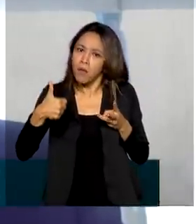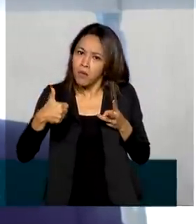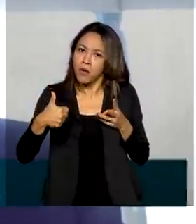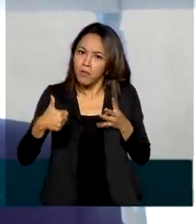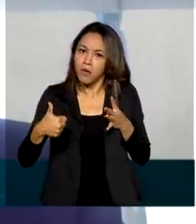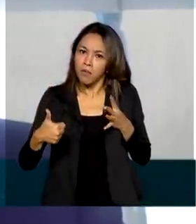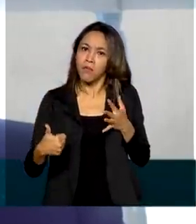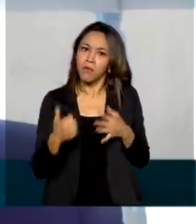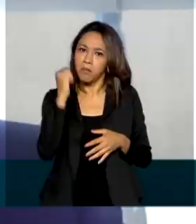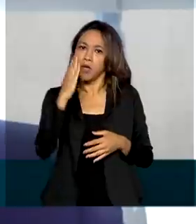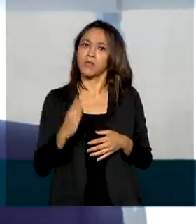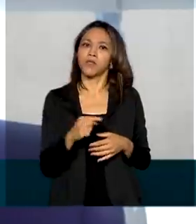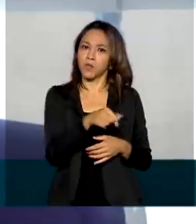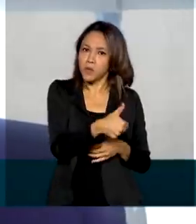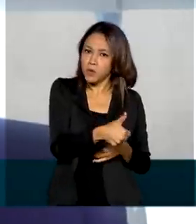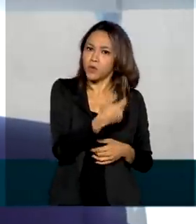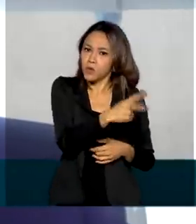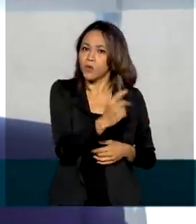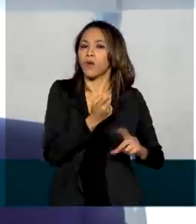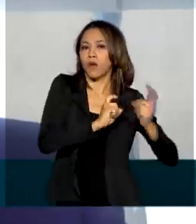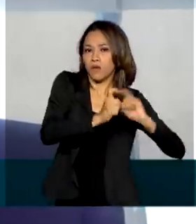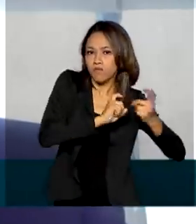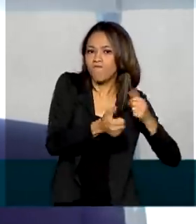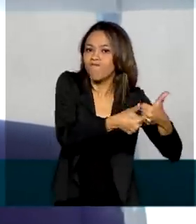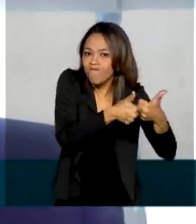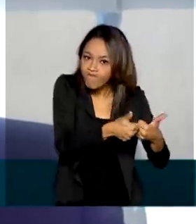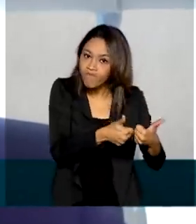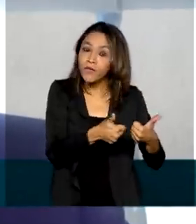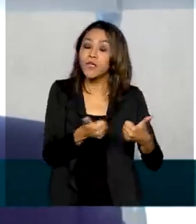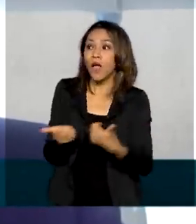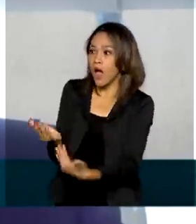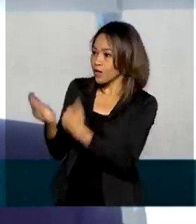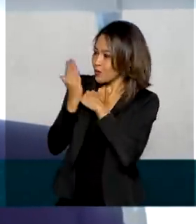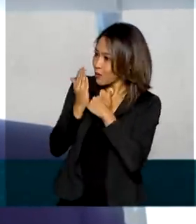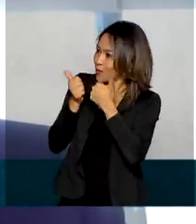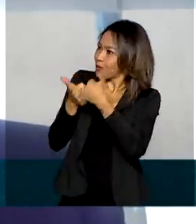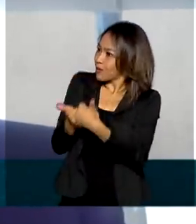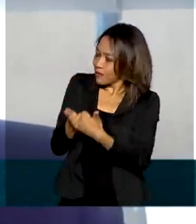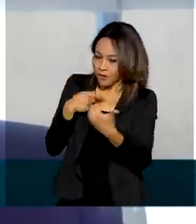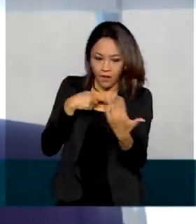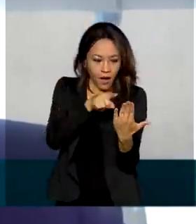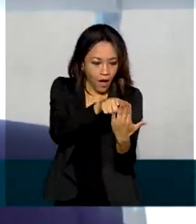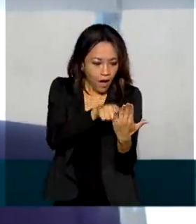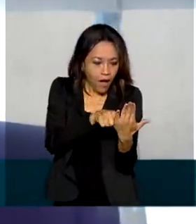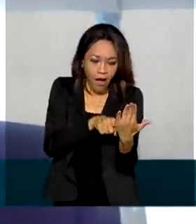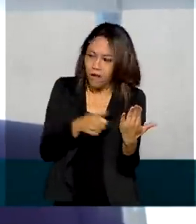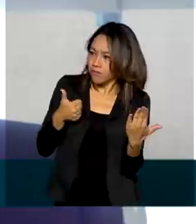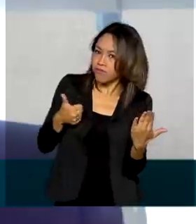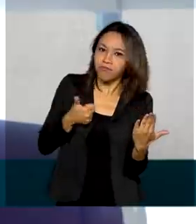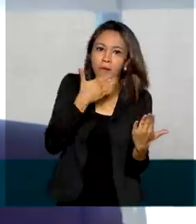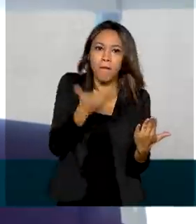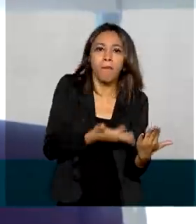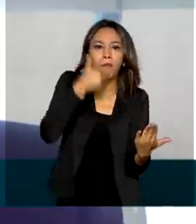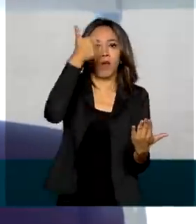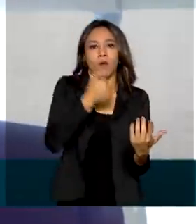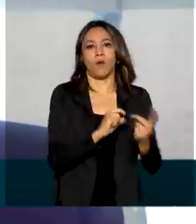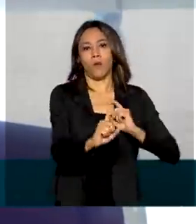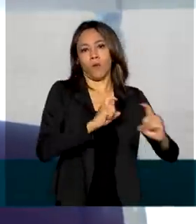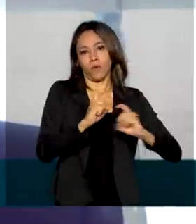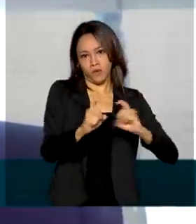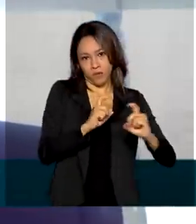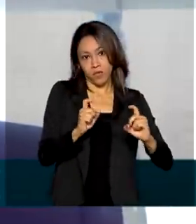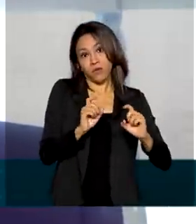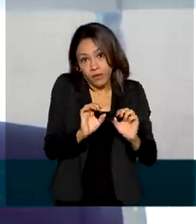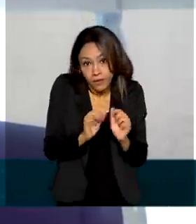enfrentem os seus desafios de gestão, nos ajudando a obter melhores resultados na administração pública e, por consequência,